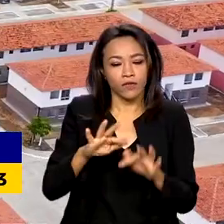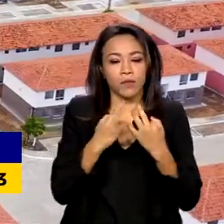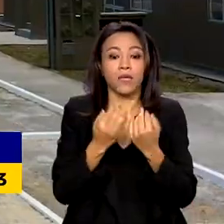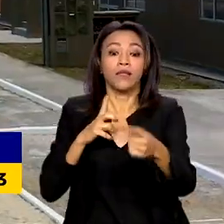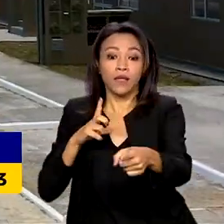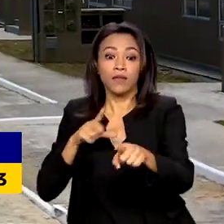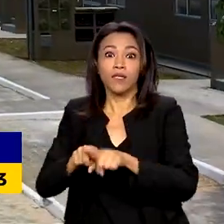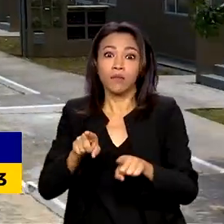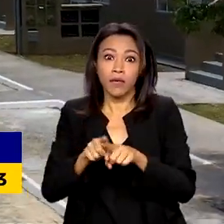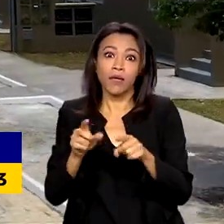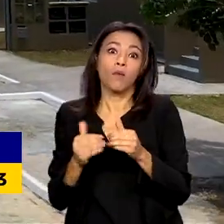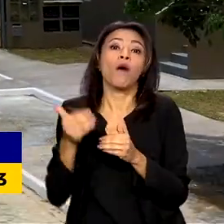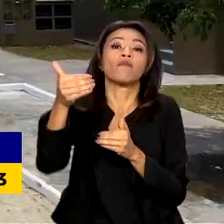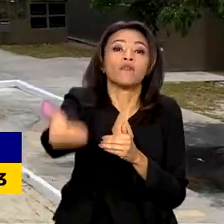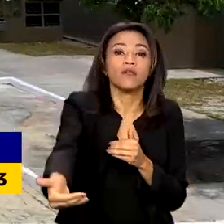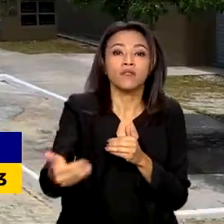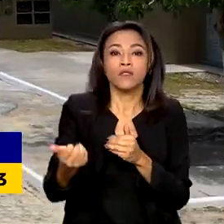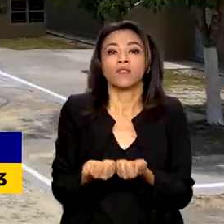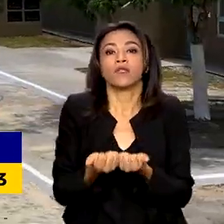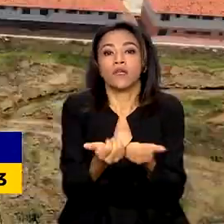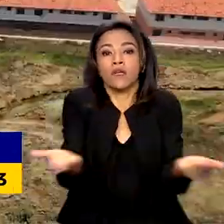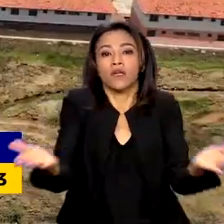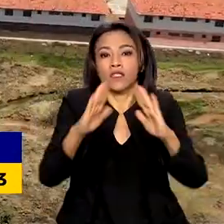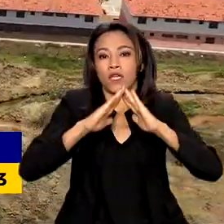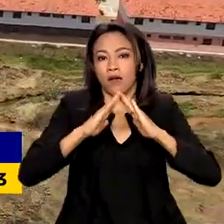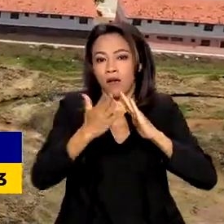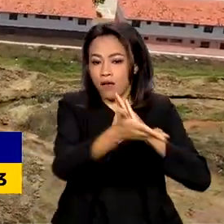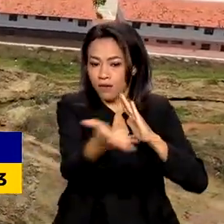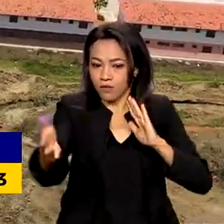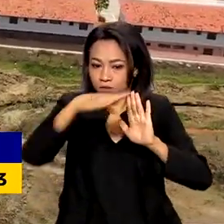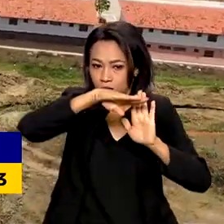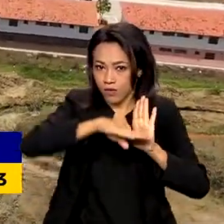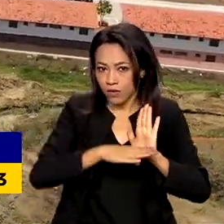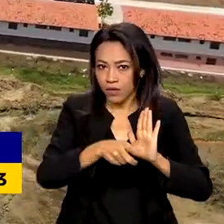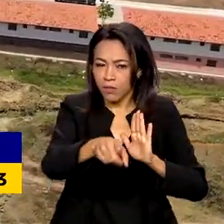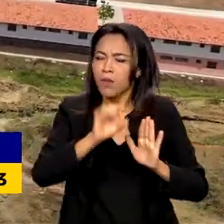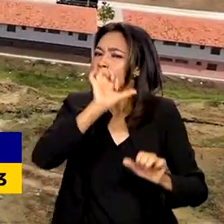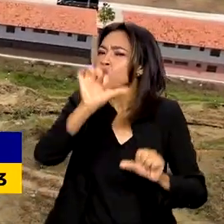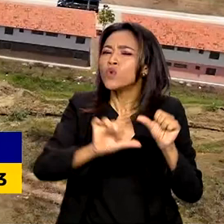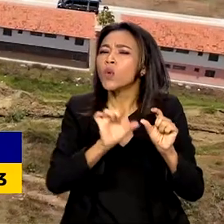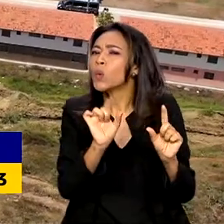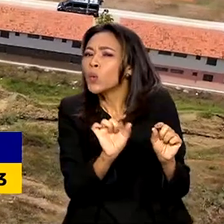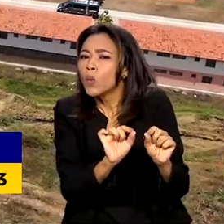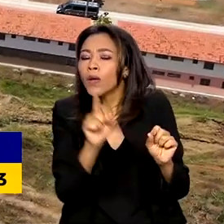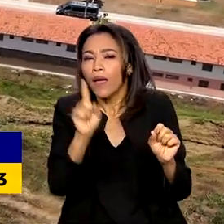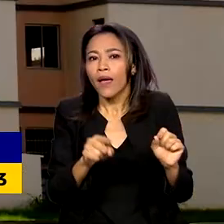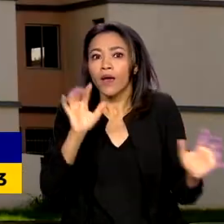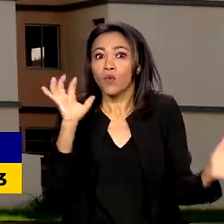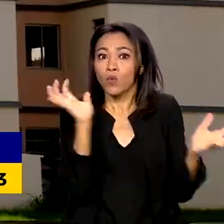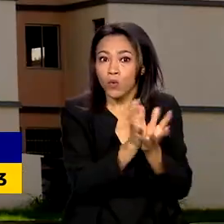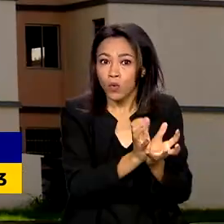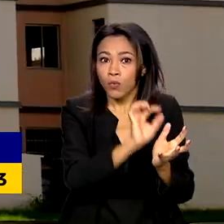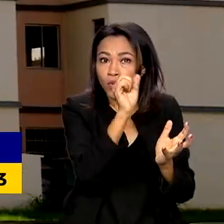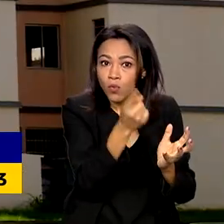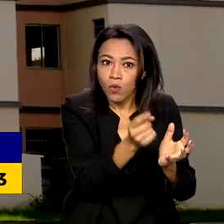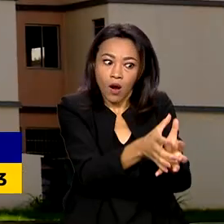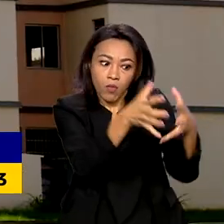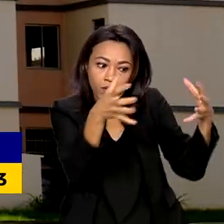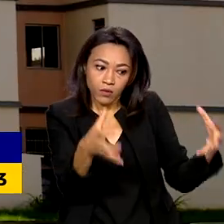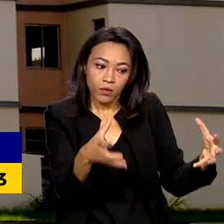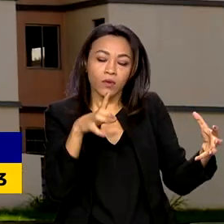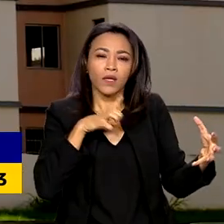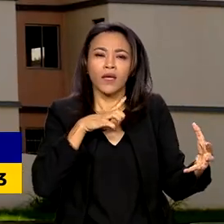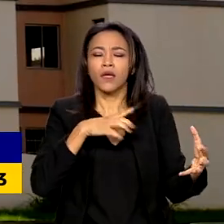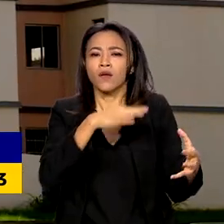moradia com o novo Minha Casa Minha Vida. Uma das mudanças foi a ampliação da faixa 1, que agora tem